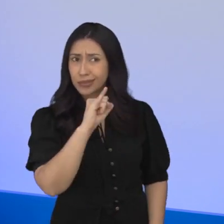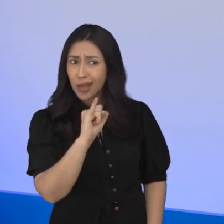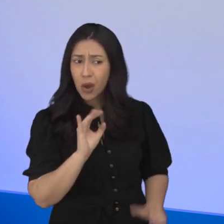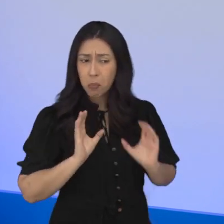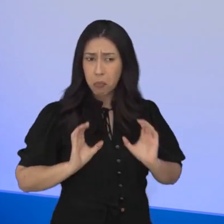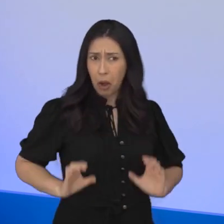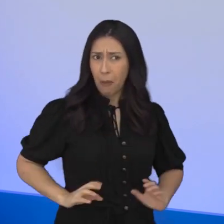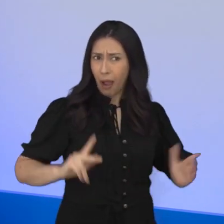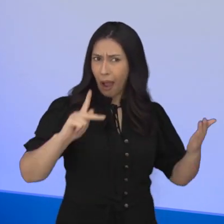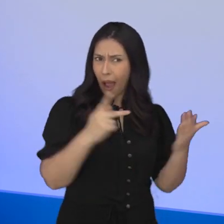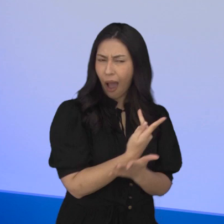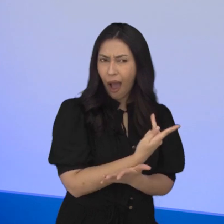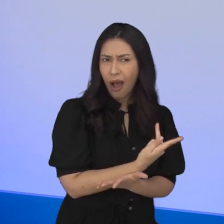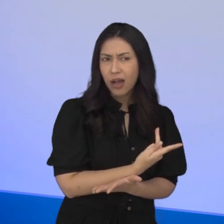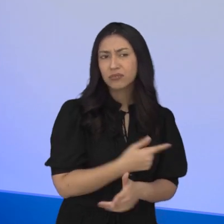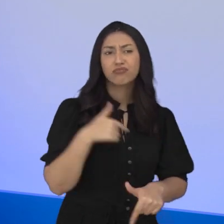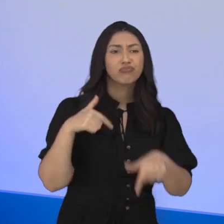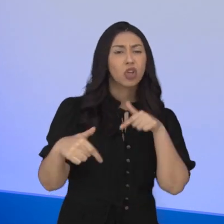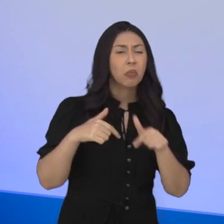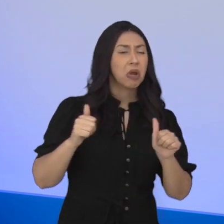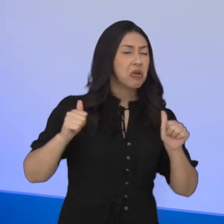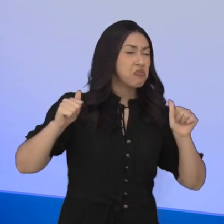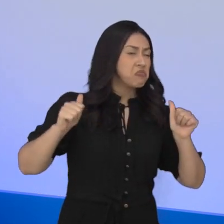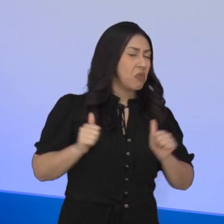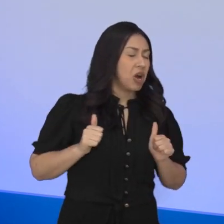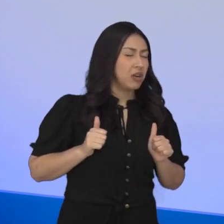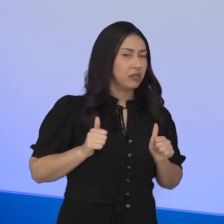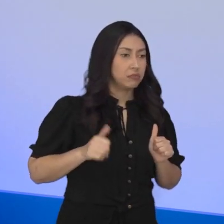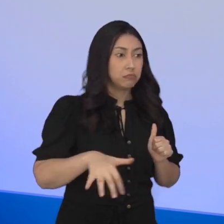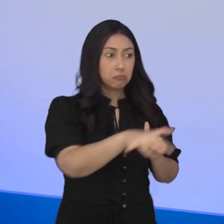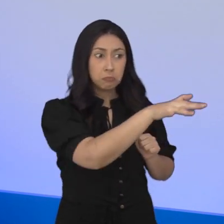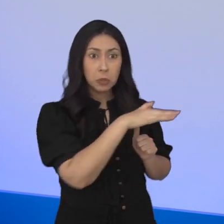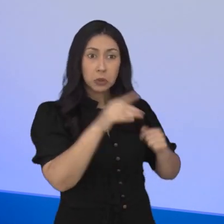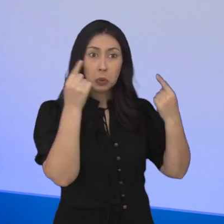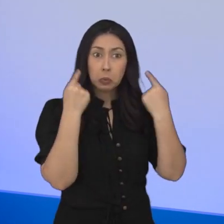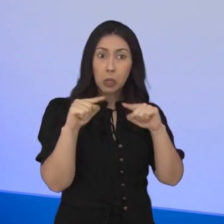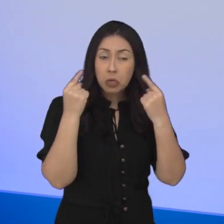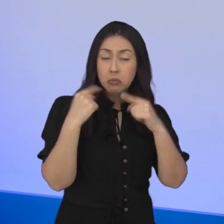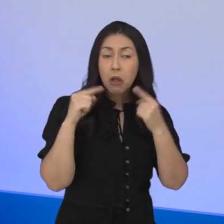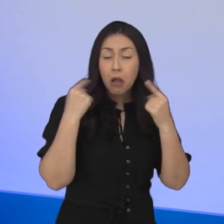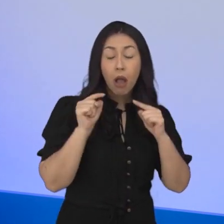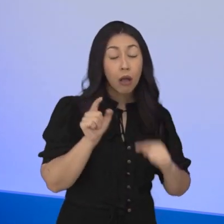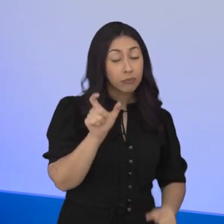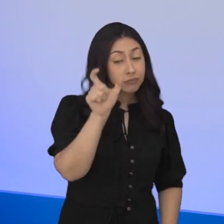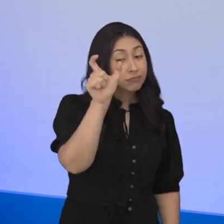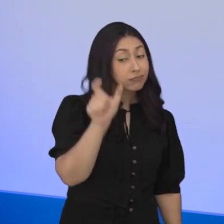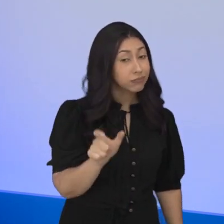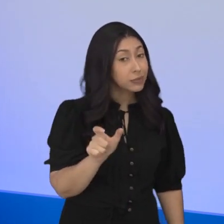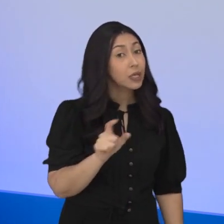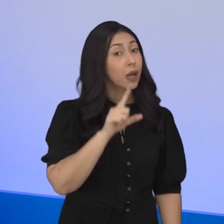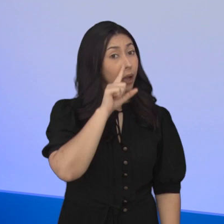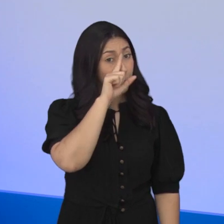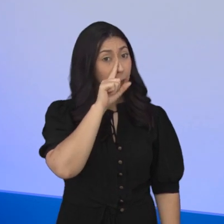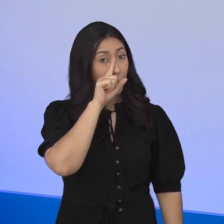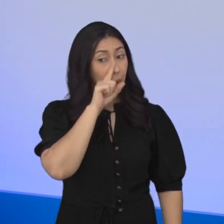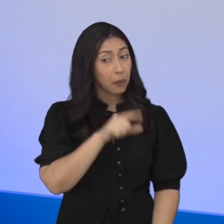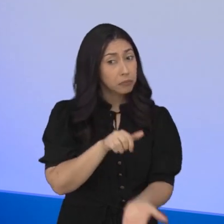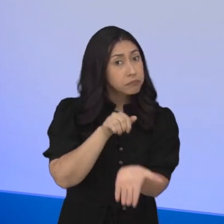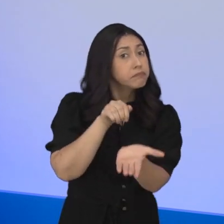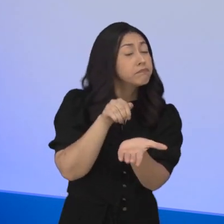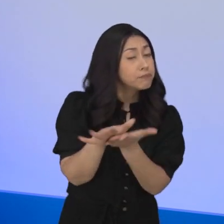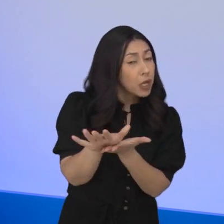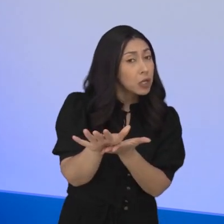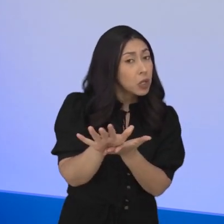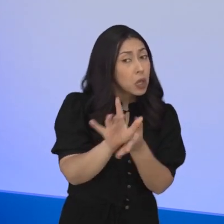faz um trabalho ruim ou constantemente alvo de reclamações pelos munícipes, esse servidor público, ele tem chance, sim, de ser